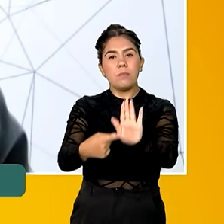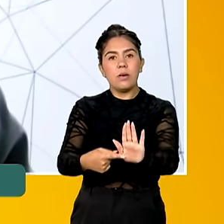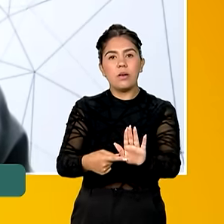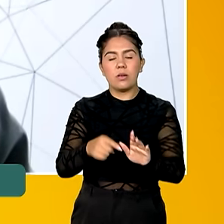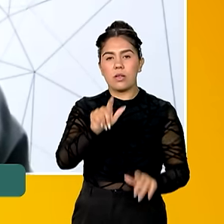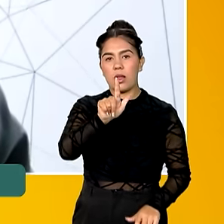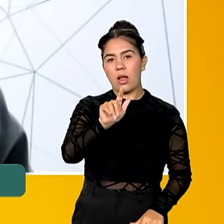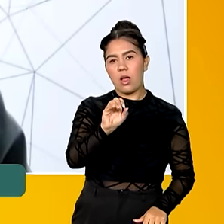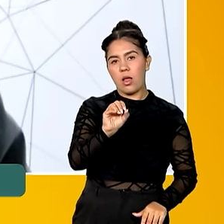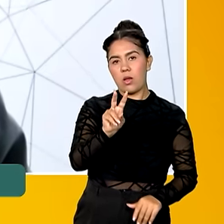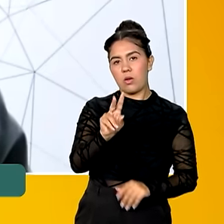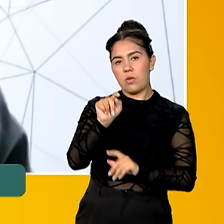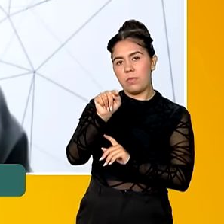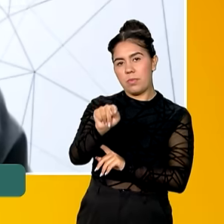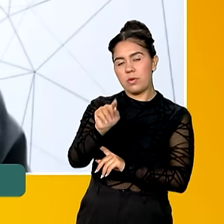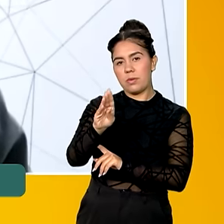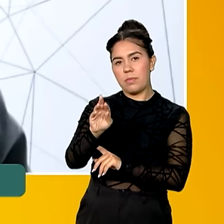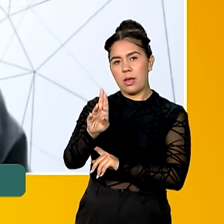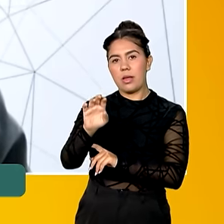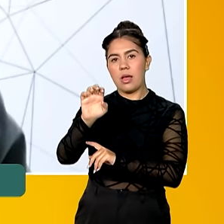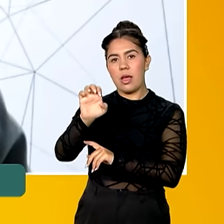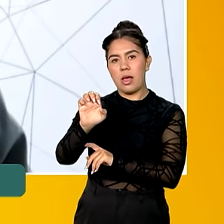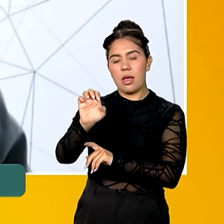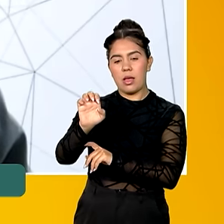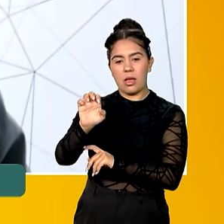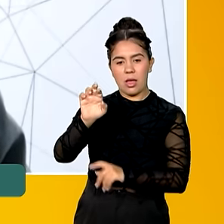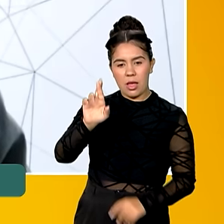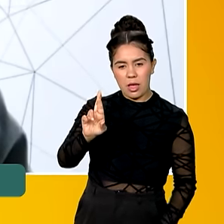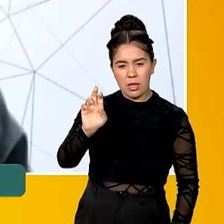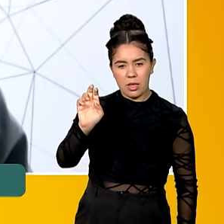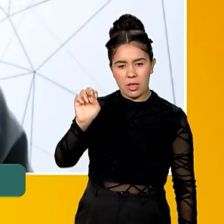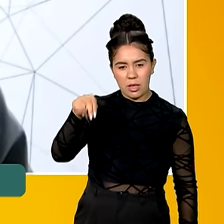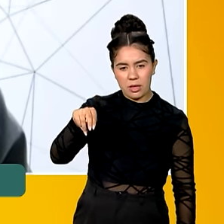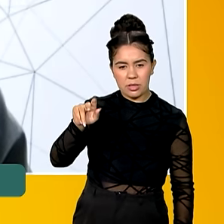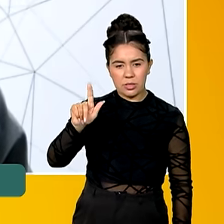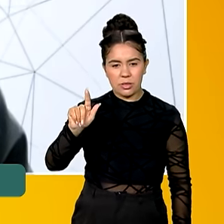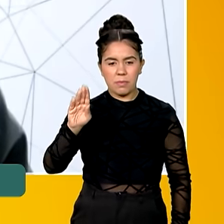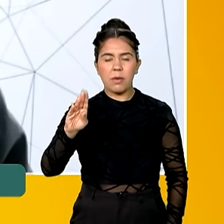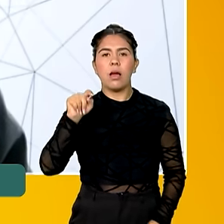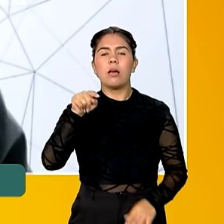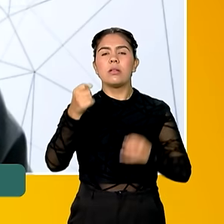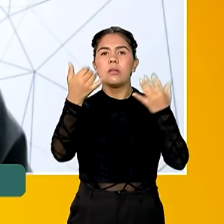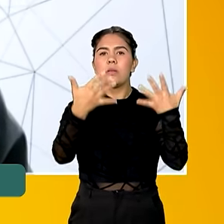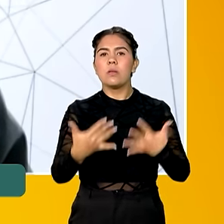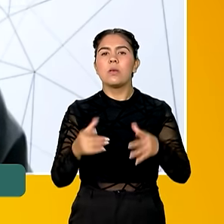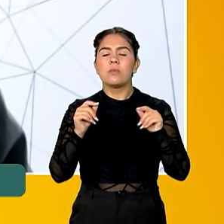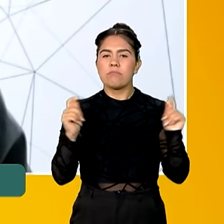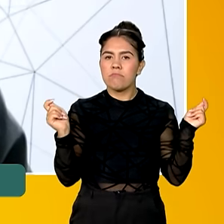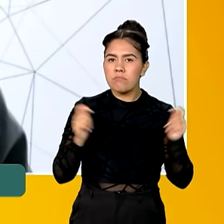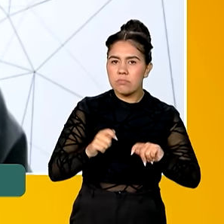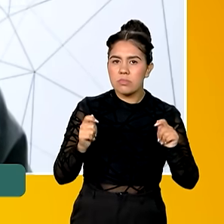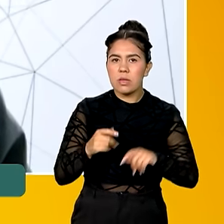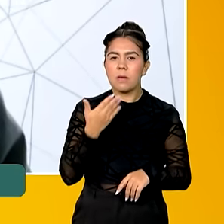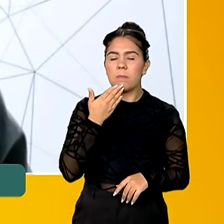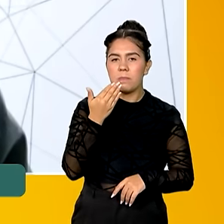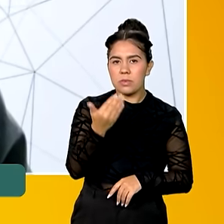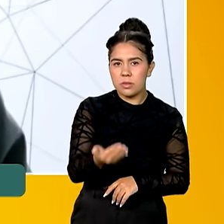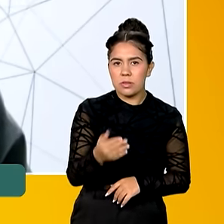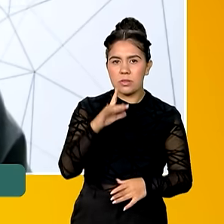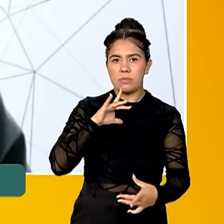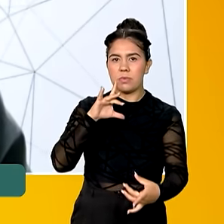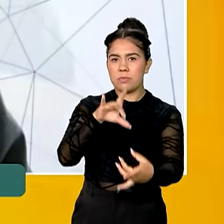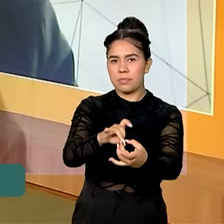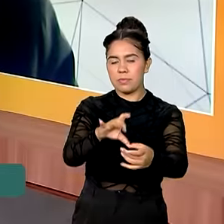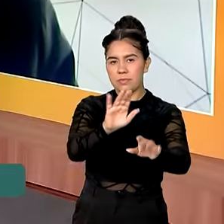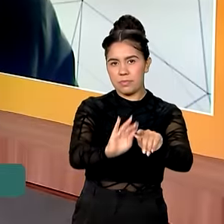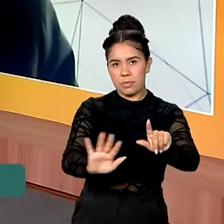.br barra ENGD, que a abreviação, a sigla da Estratégia Nacional de Governo Digital, é possível os órgãos solicitarem a integração com essa plataforma.